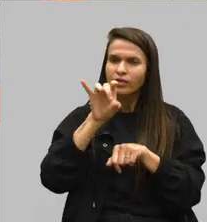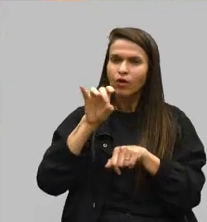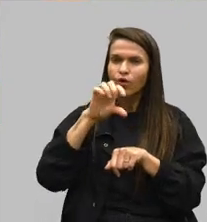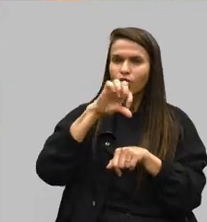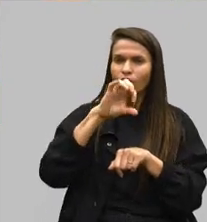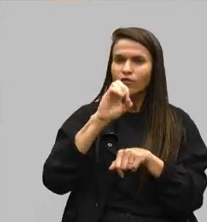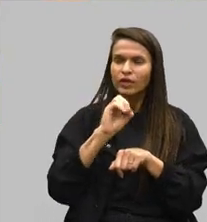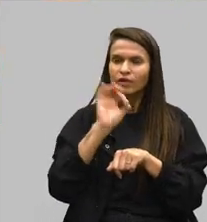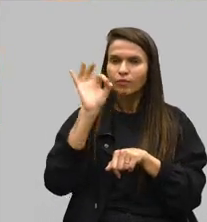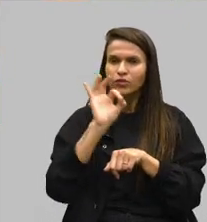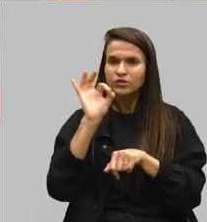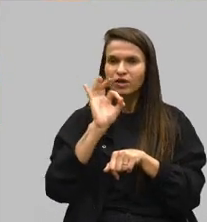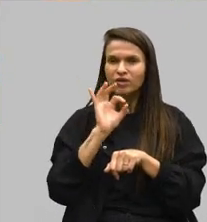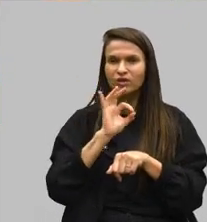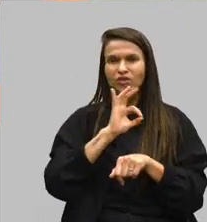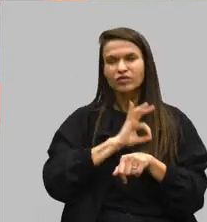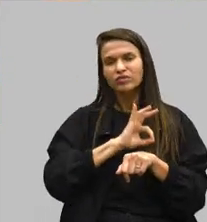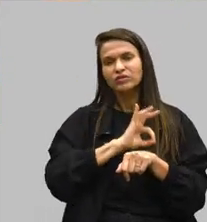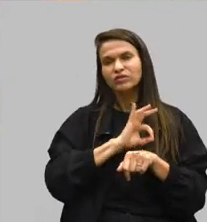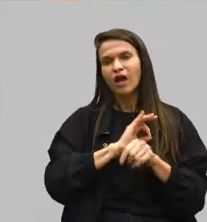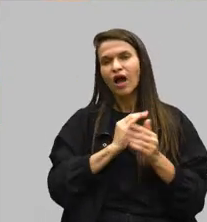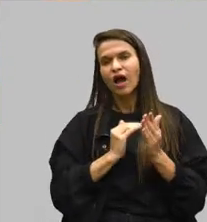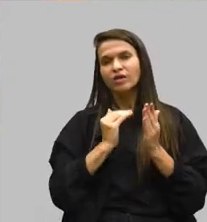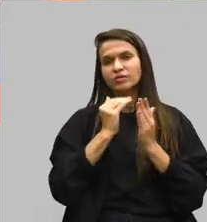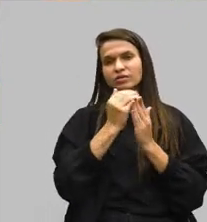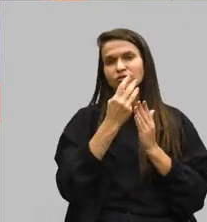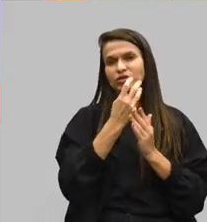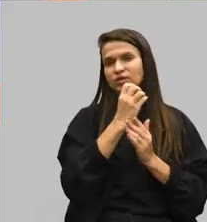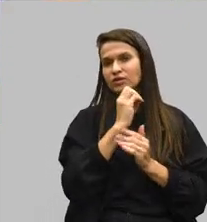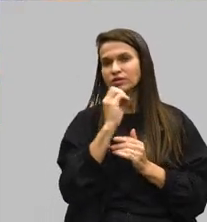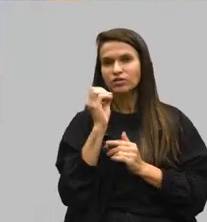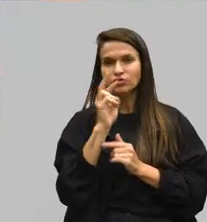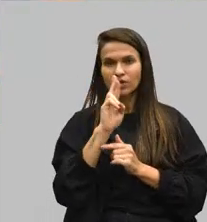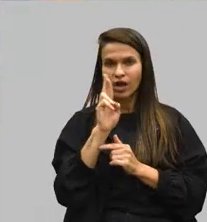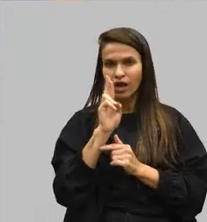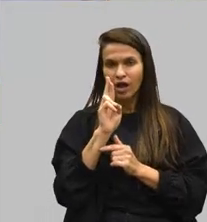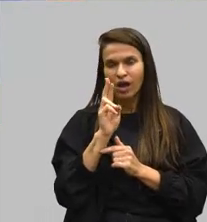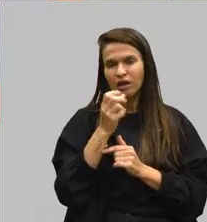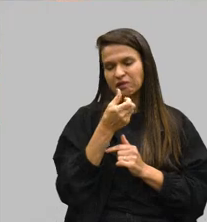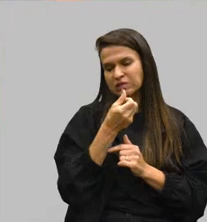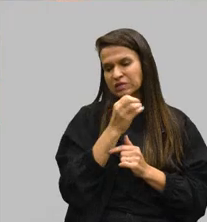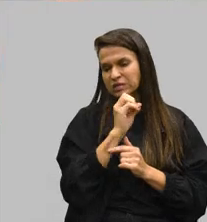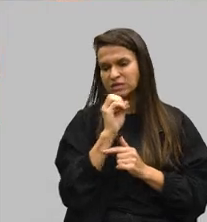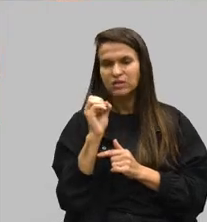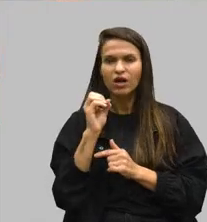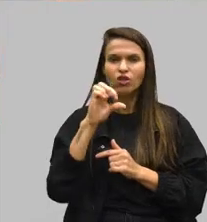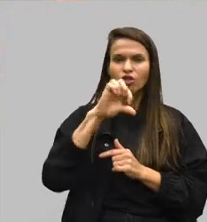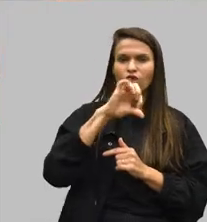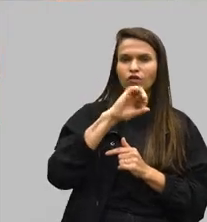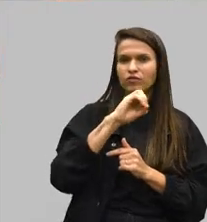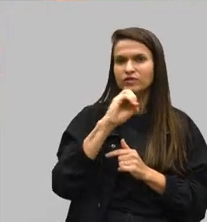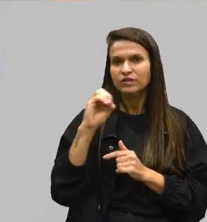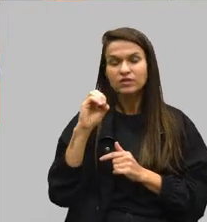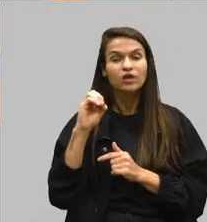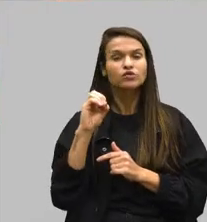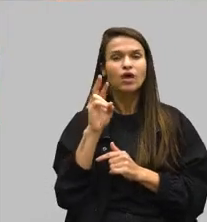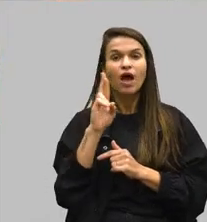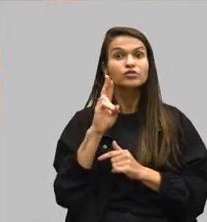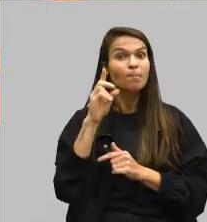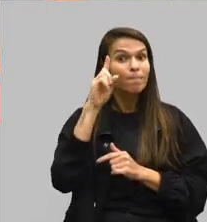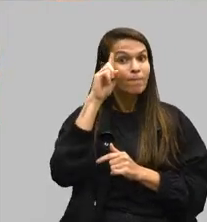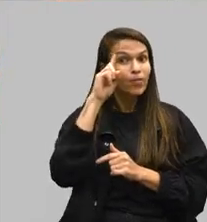ganhando acima de 300 reais por dia. quase 600, 800, 900 reais por dia, por dia.